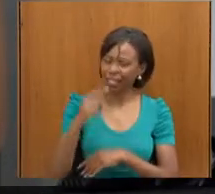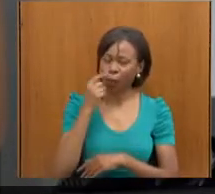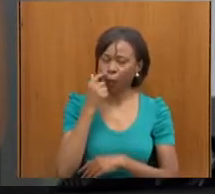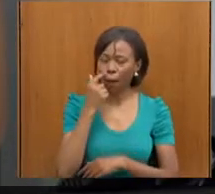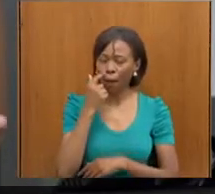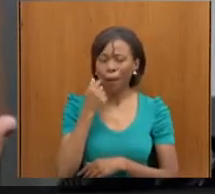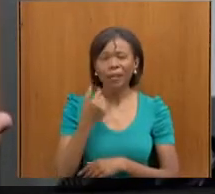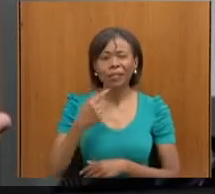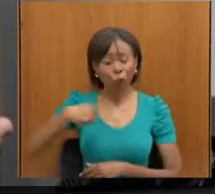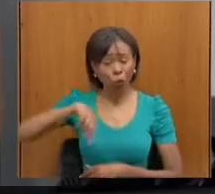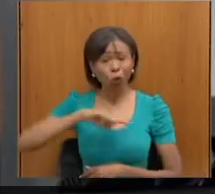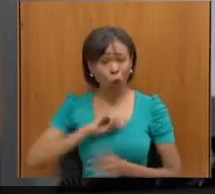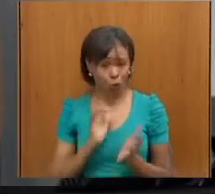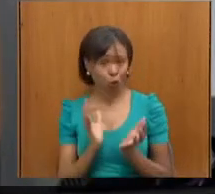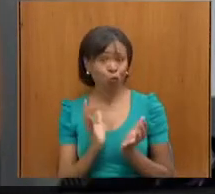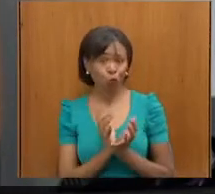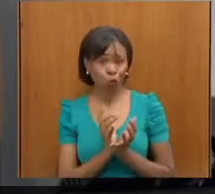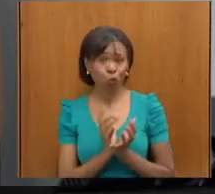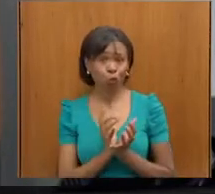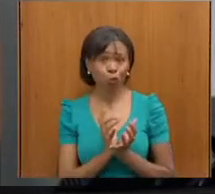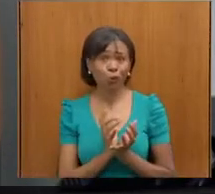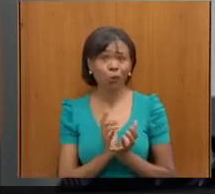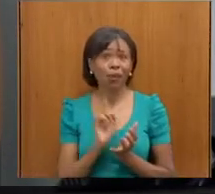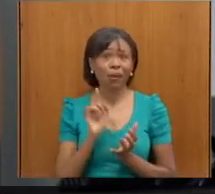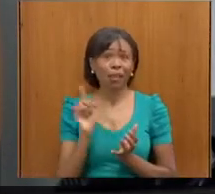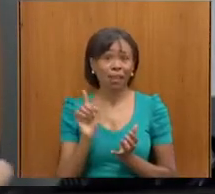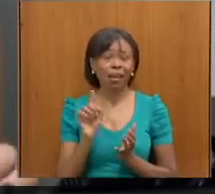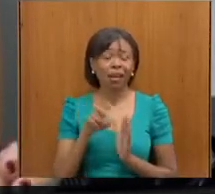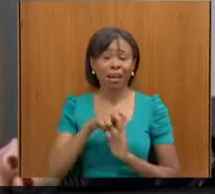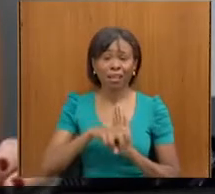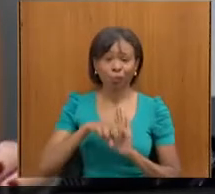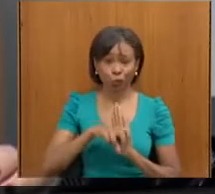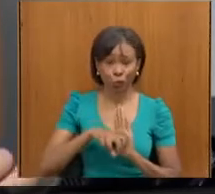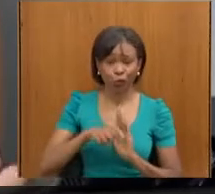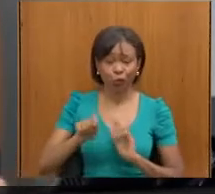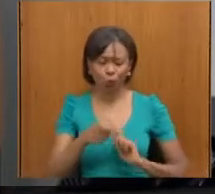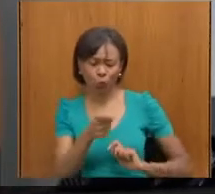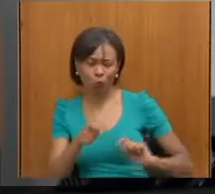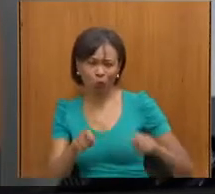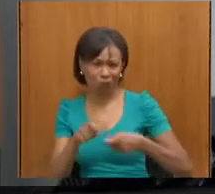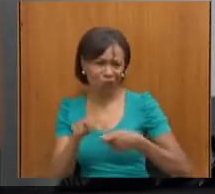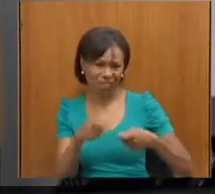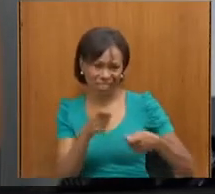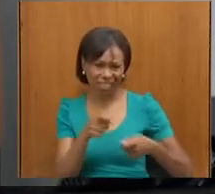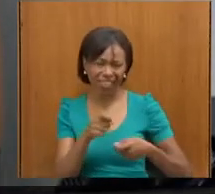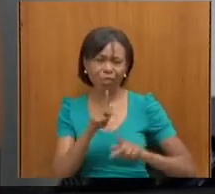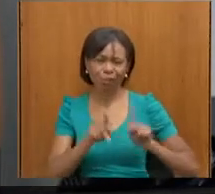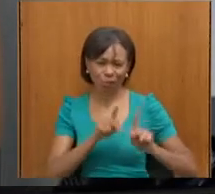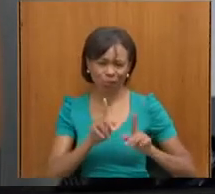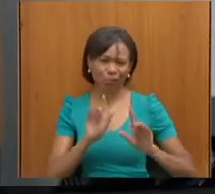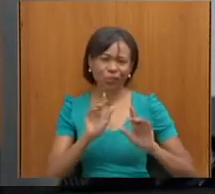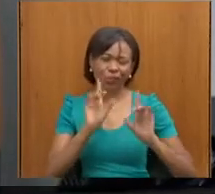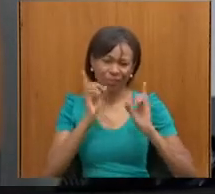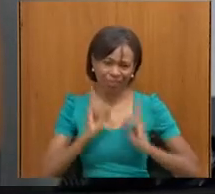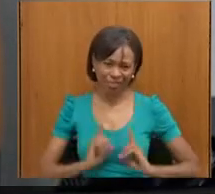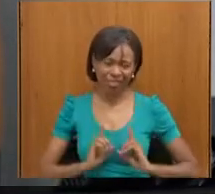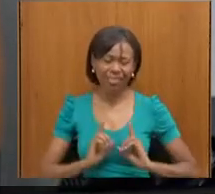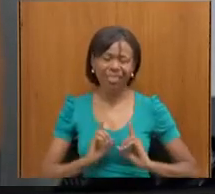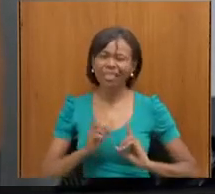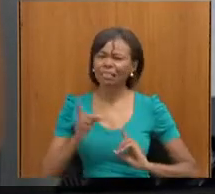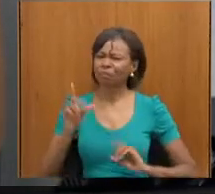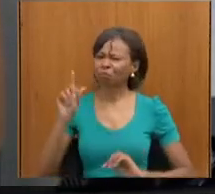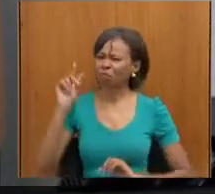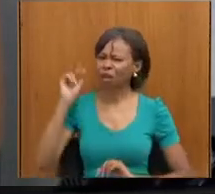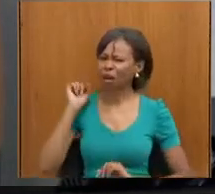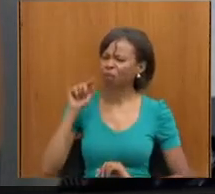principalmente com o nosso grupo, né, do Butigia Tênis lá, que é todos deficientes e há muito tempo, né, esse carinho